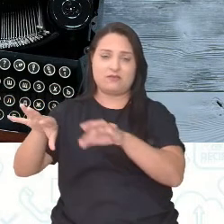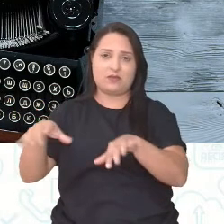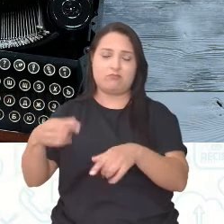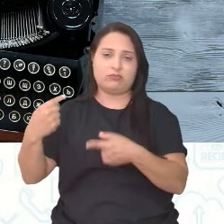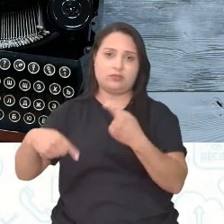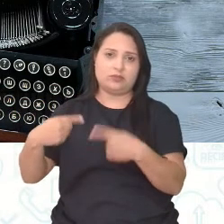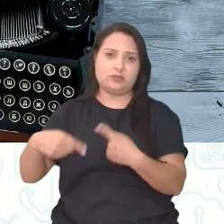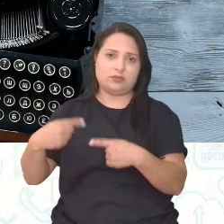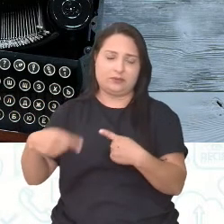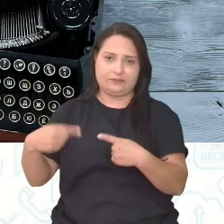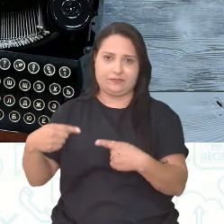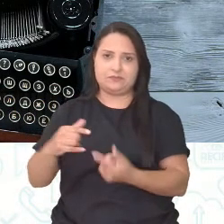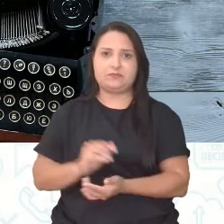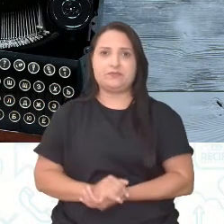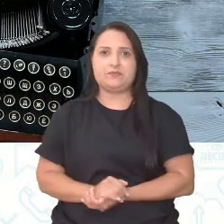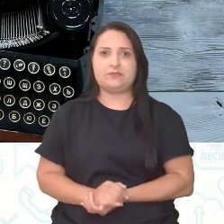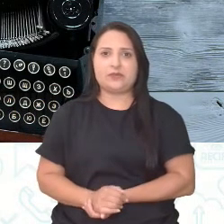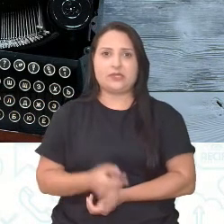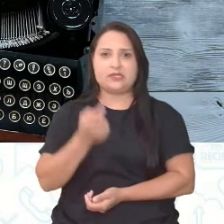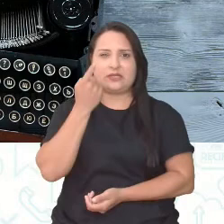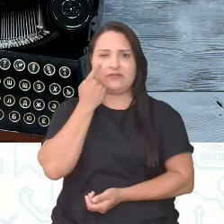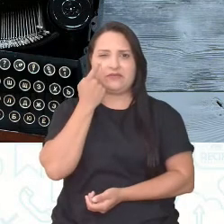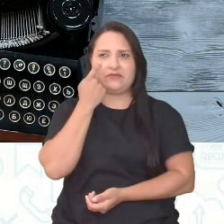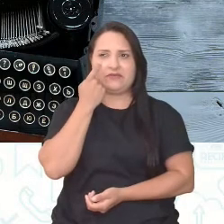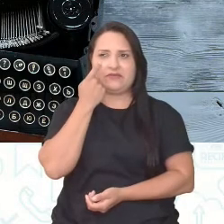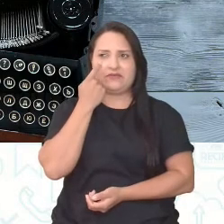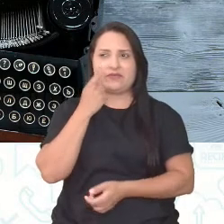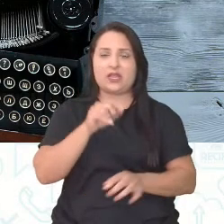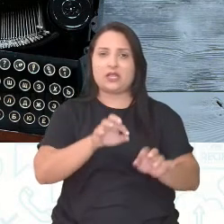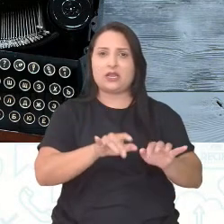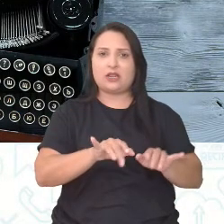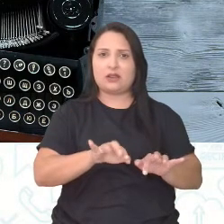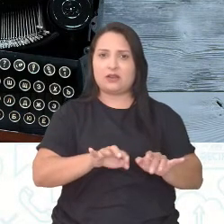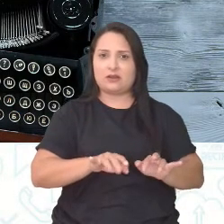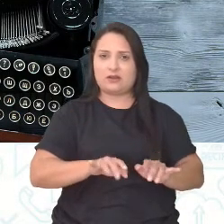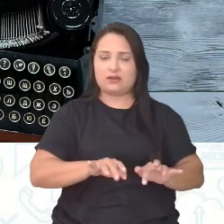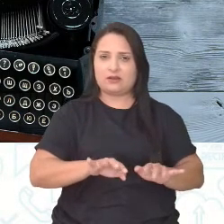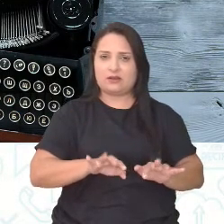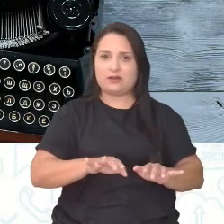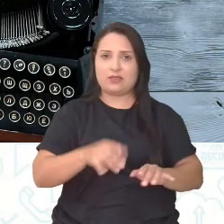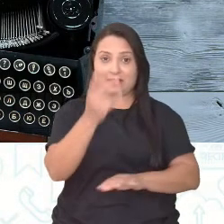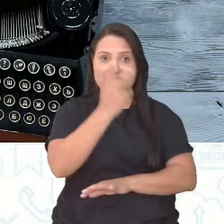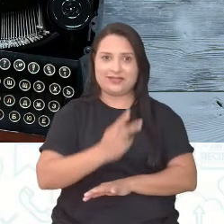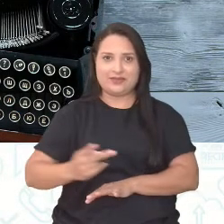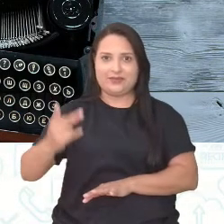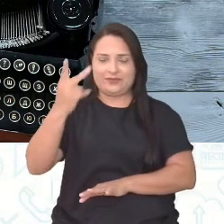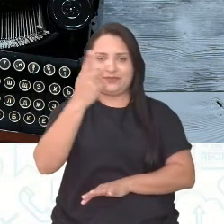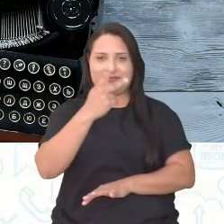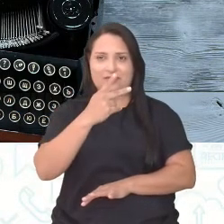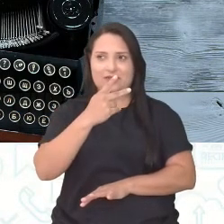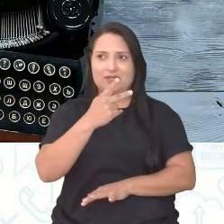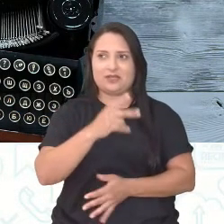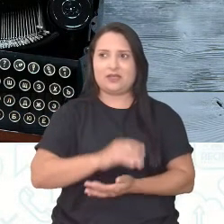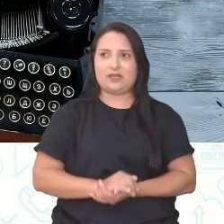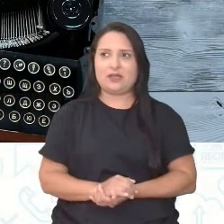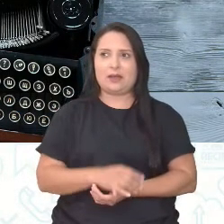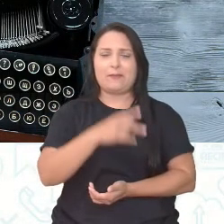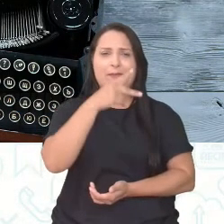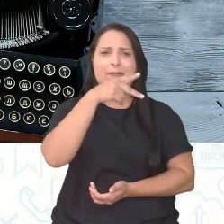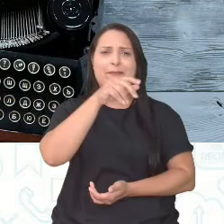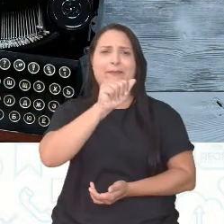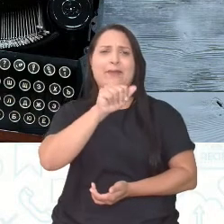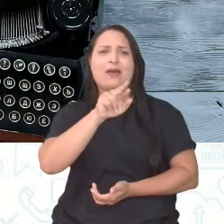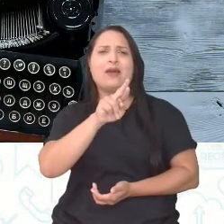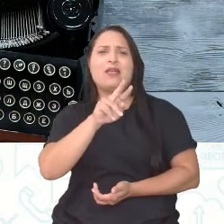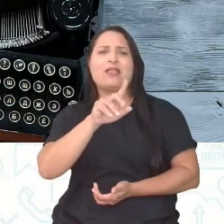partido, né? Vocês podem ver aí no cantinho, na máquina de escrever, que o partido significava naquela época o